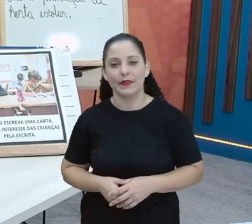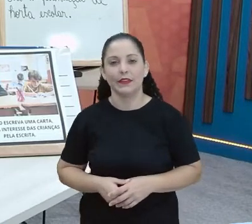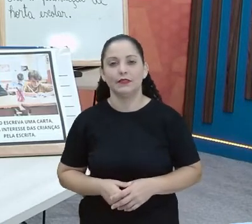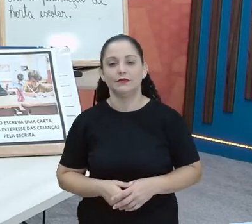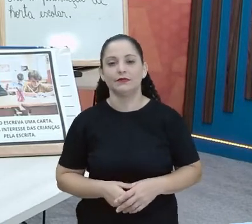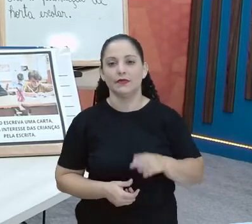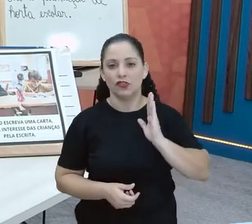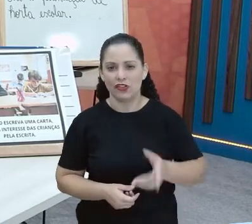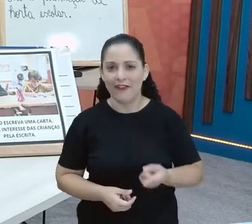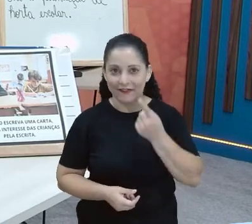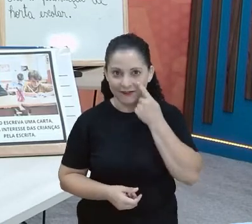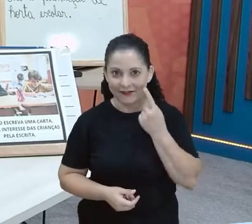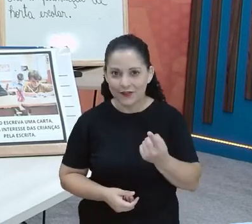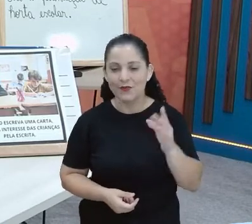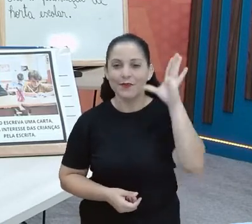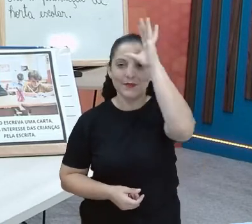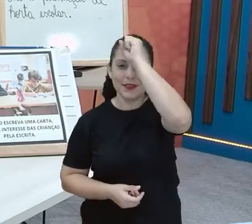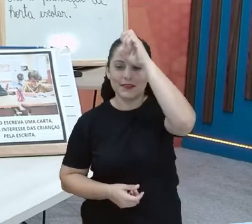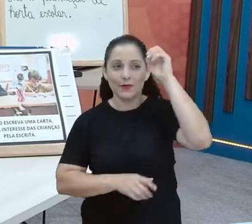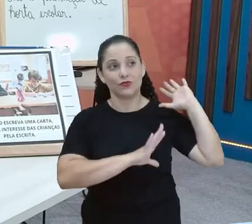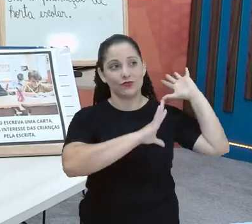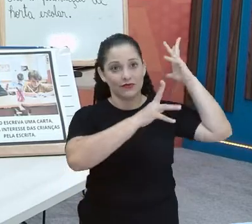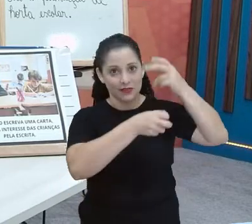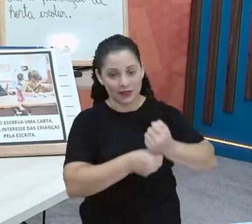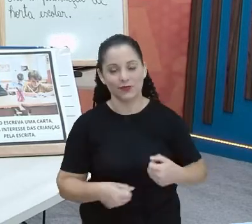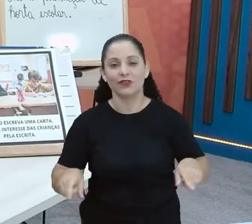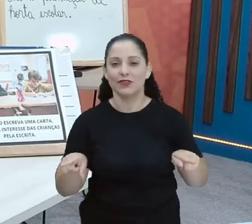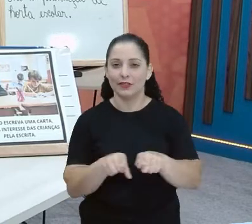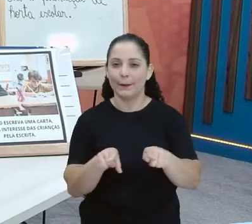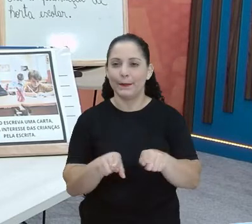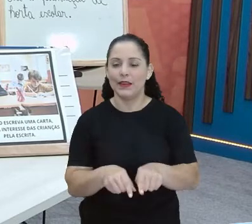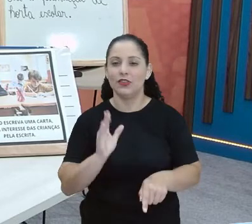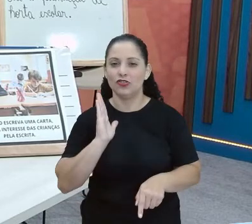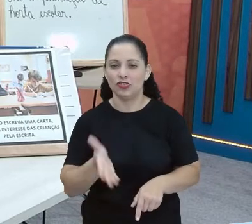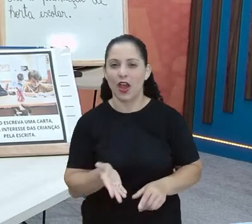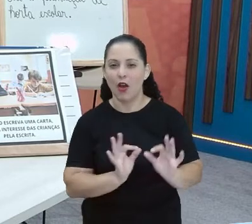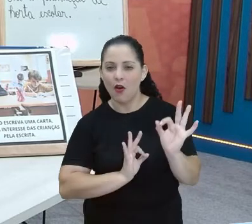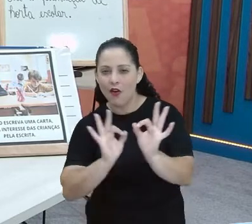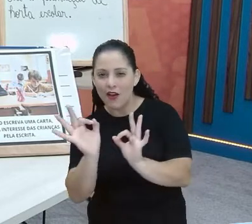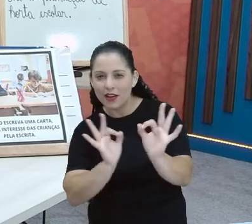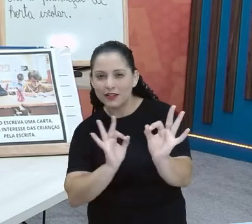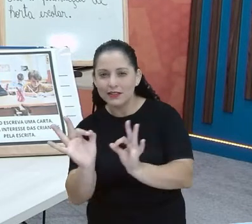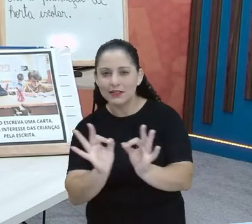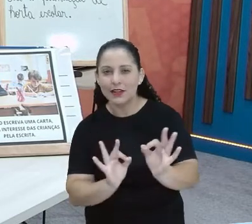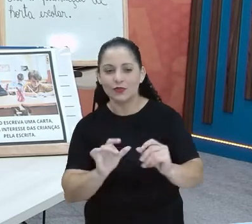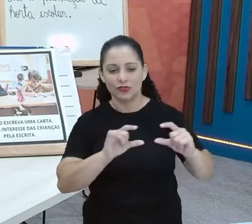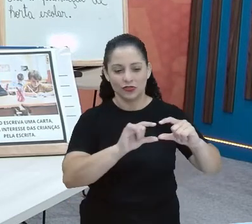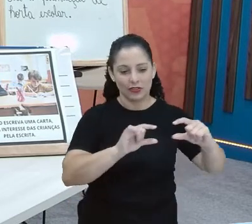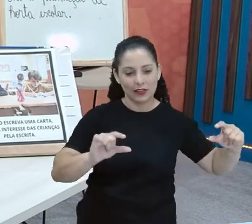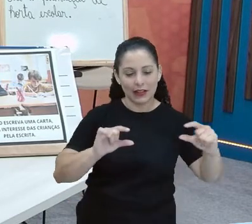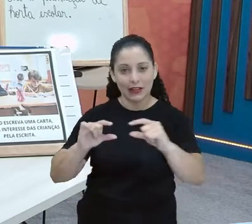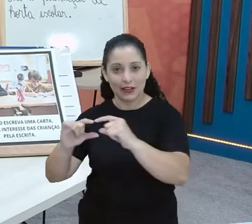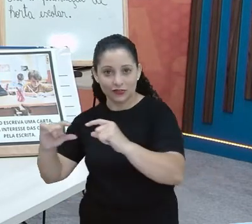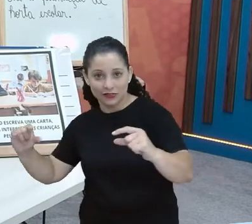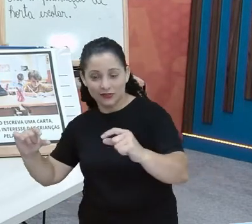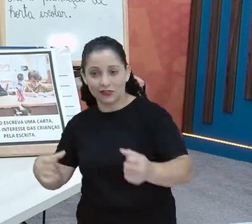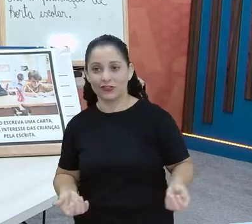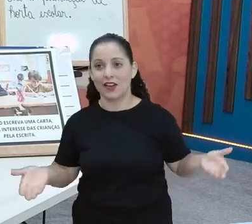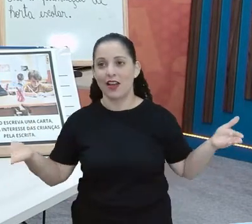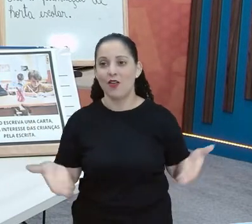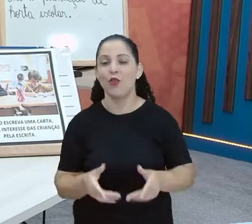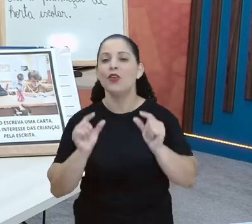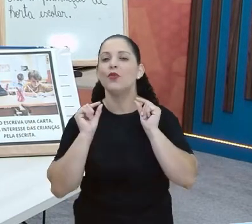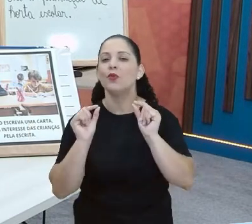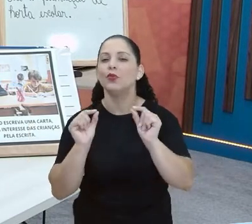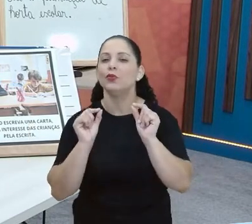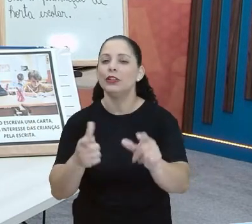Já verificamos, não foi? Já revisamos Já editamos algumas legendas E agora a gente vai